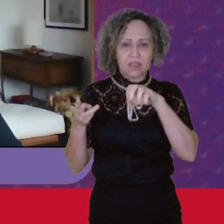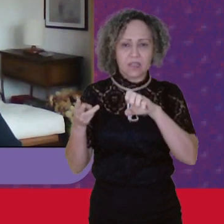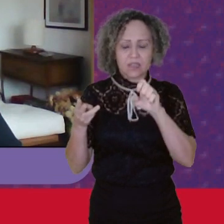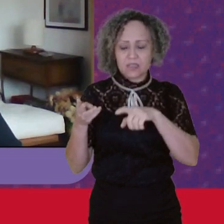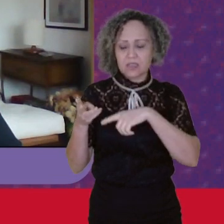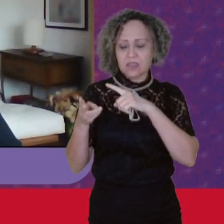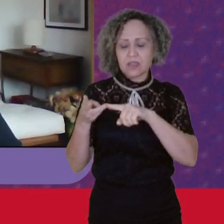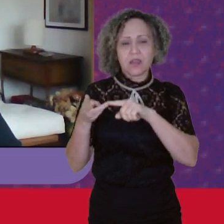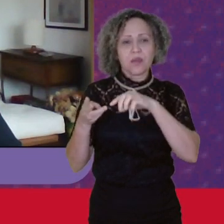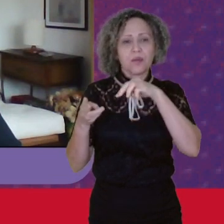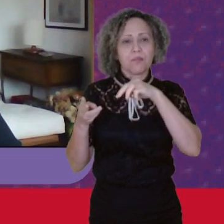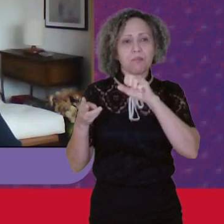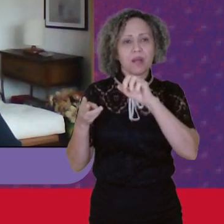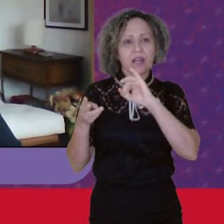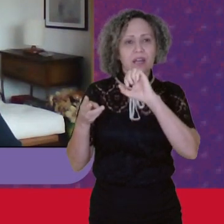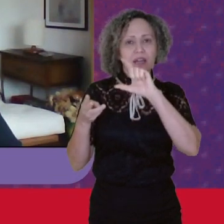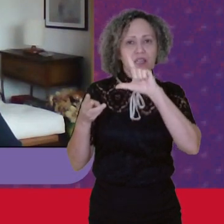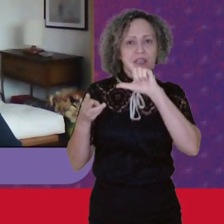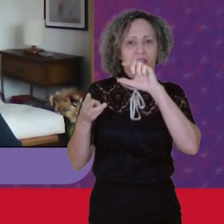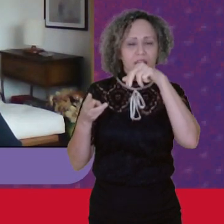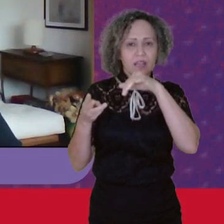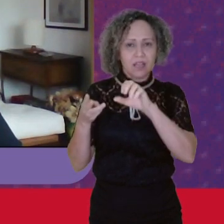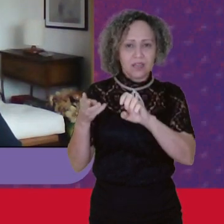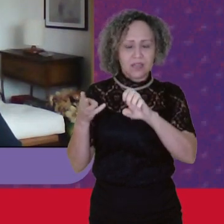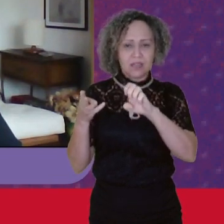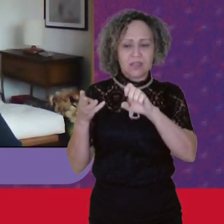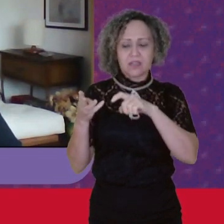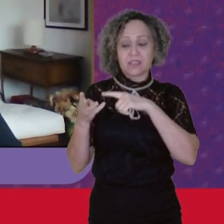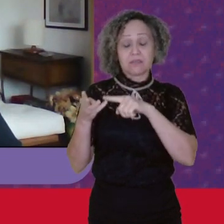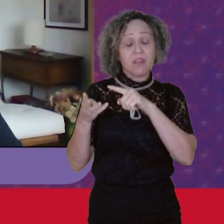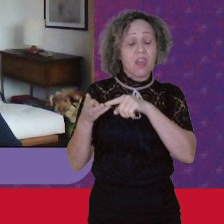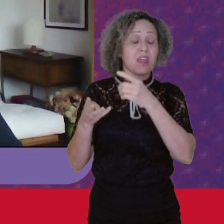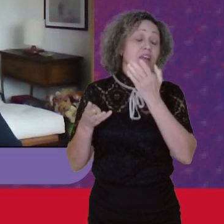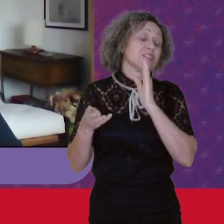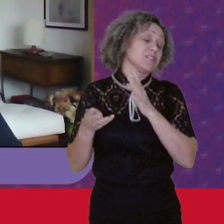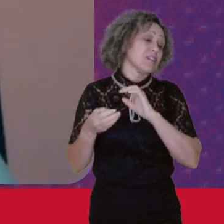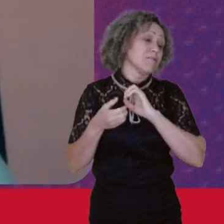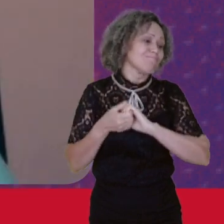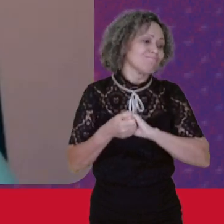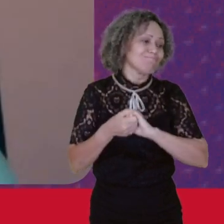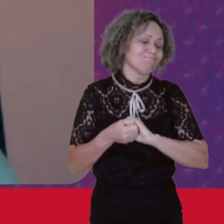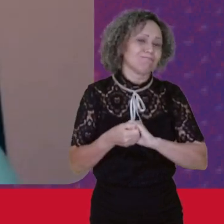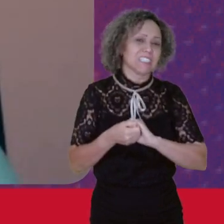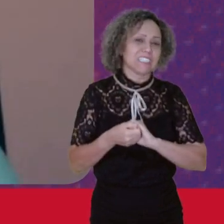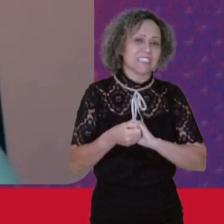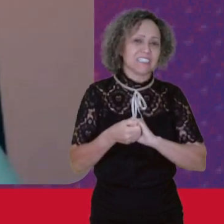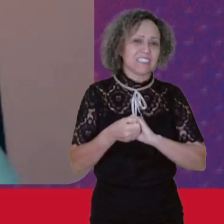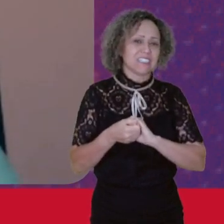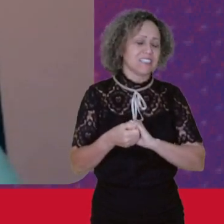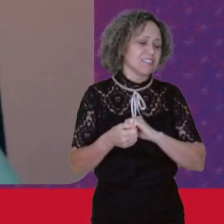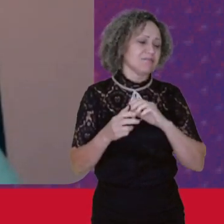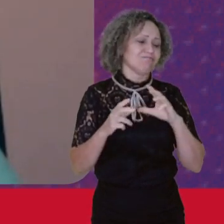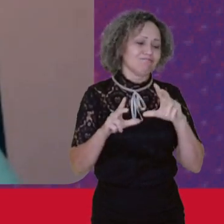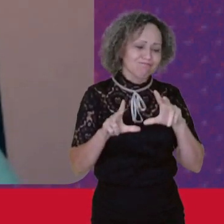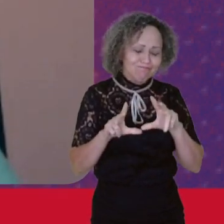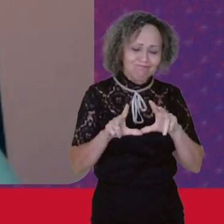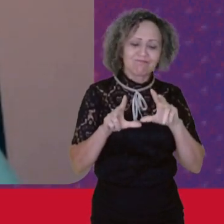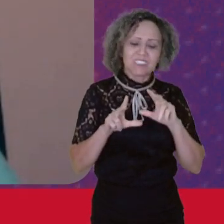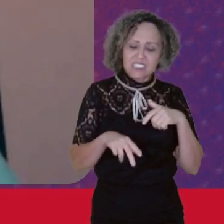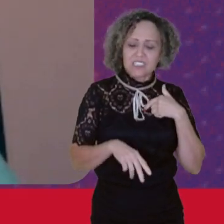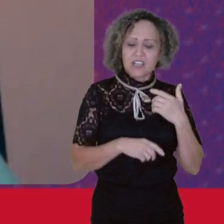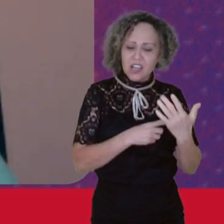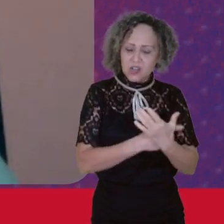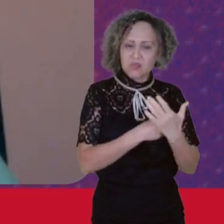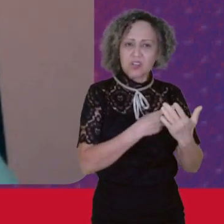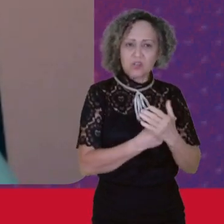bastante Tempo Ela ajuda Bastante A CUT Nessas análises É muito Gratificante